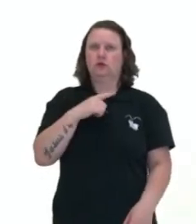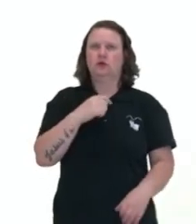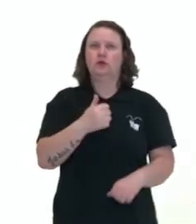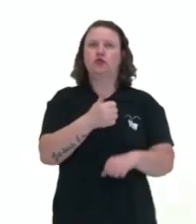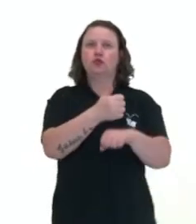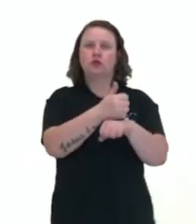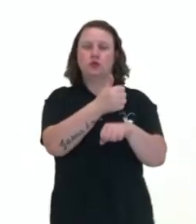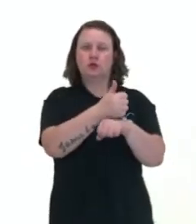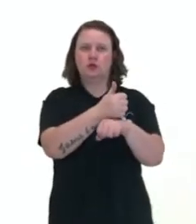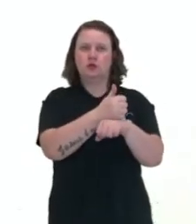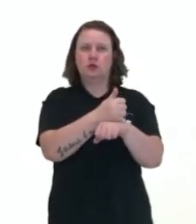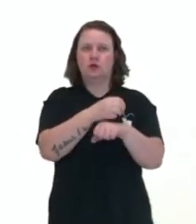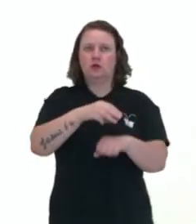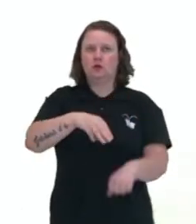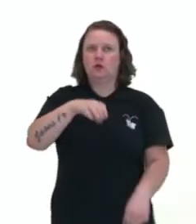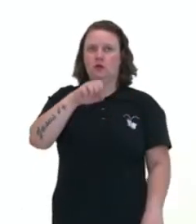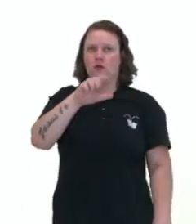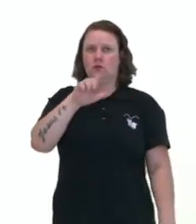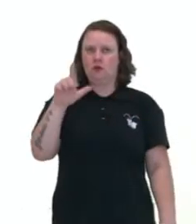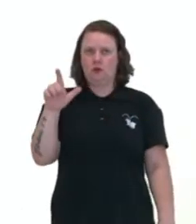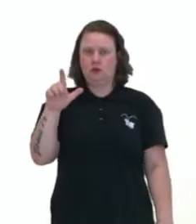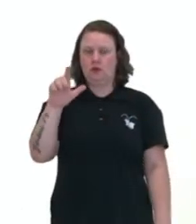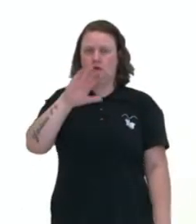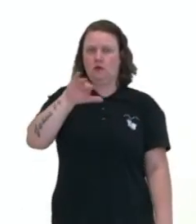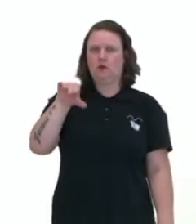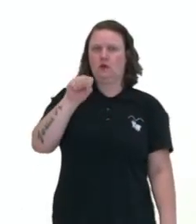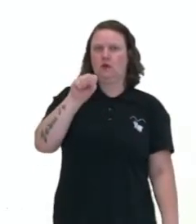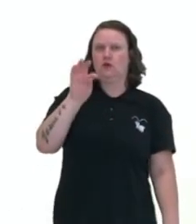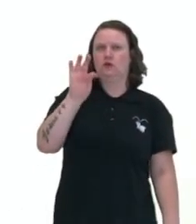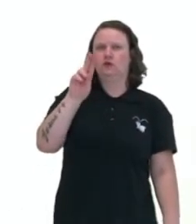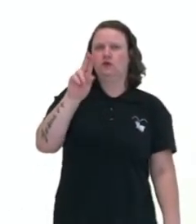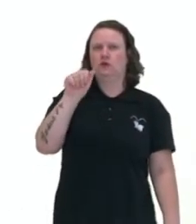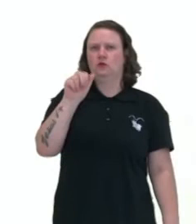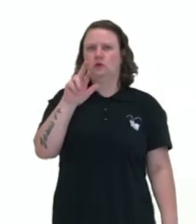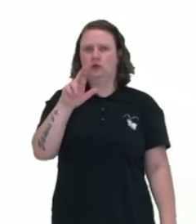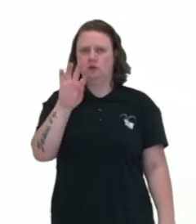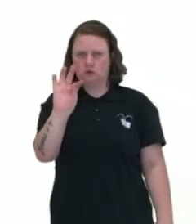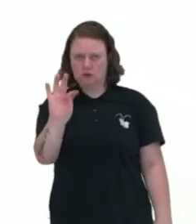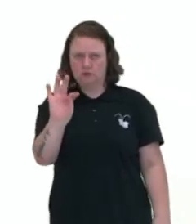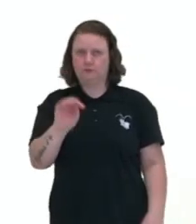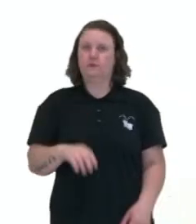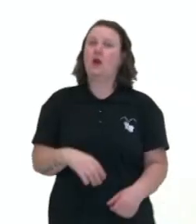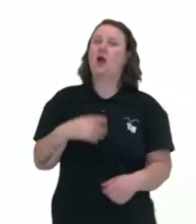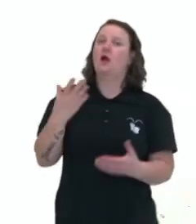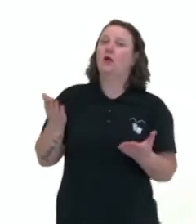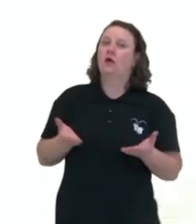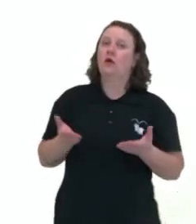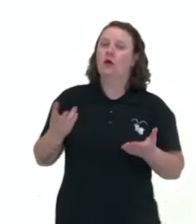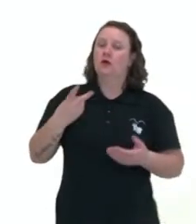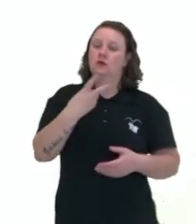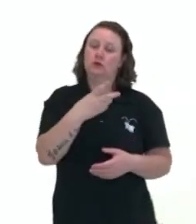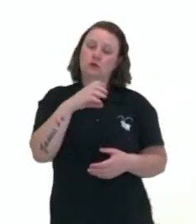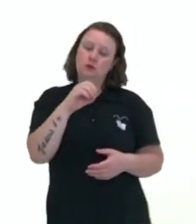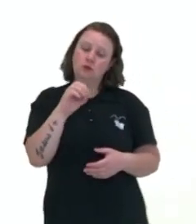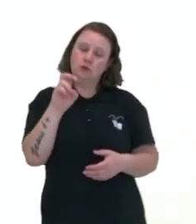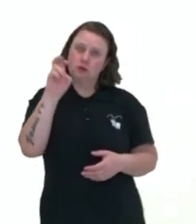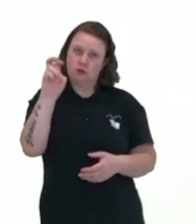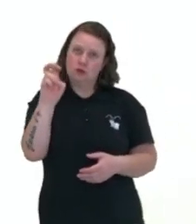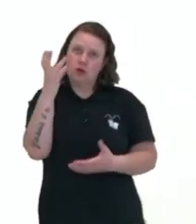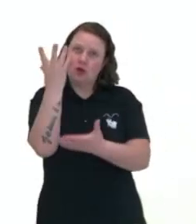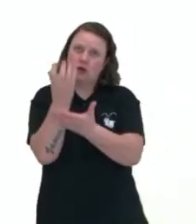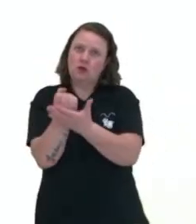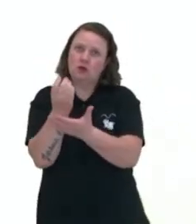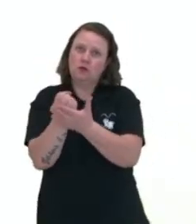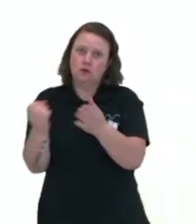e apresenta mudanças em relação ao livro. O remake, feito em 2005, por Tim Burton,